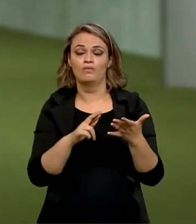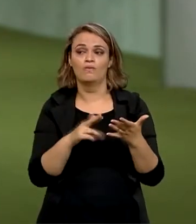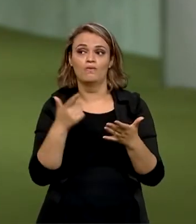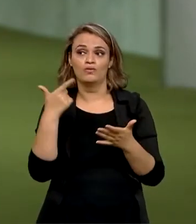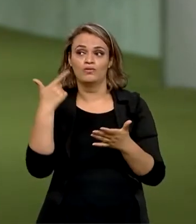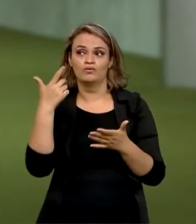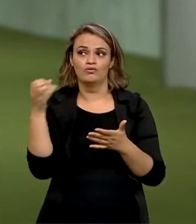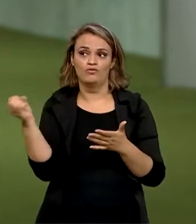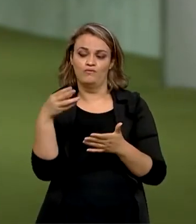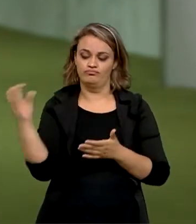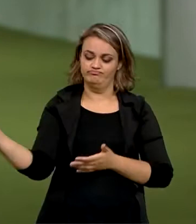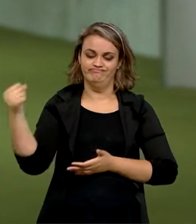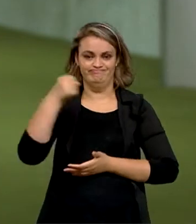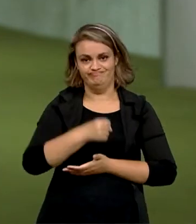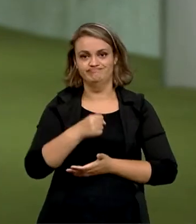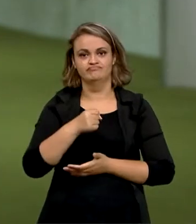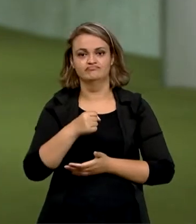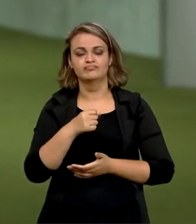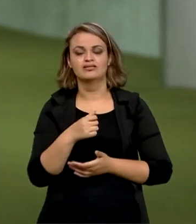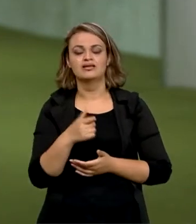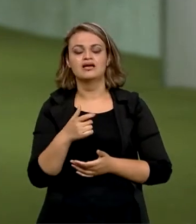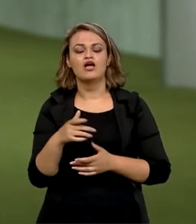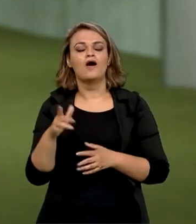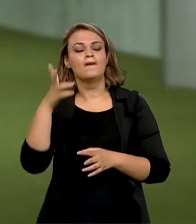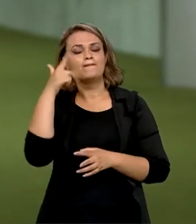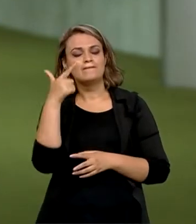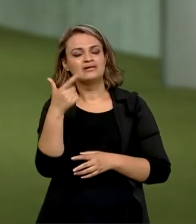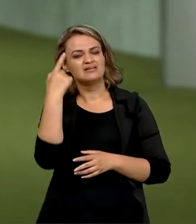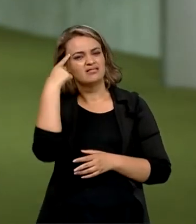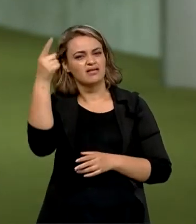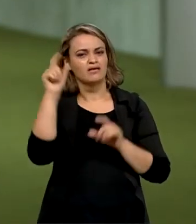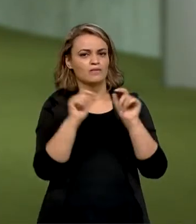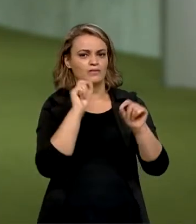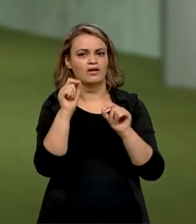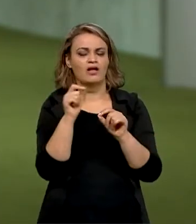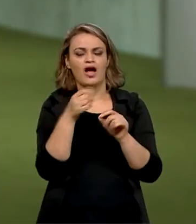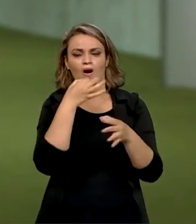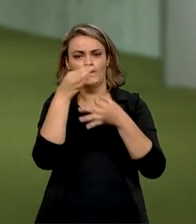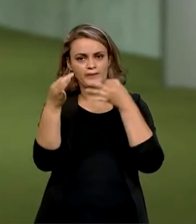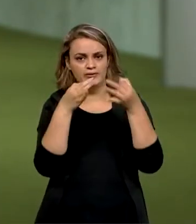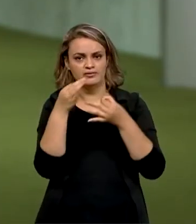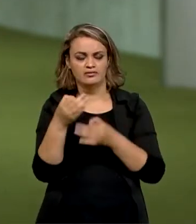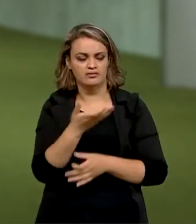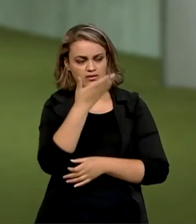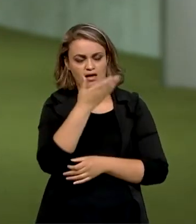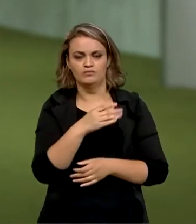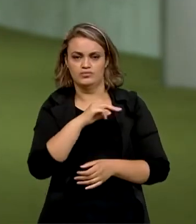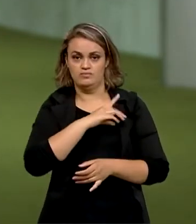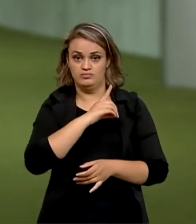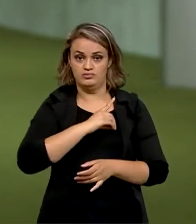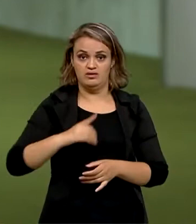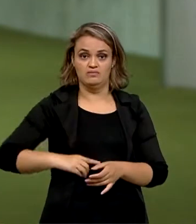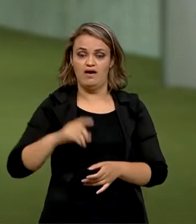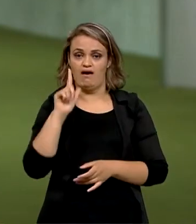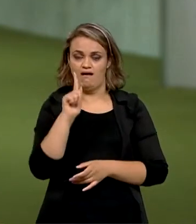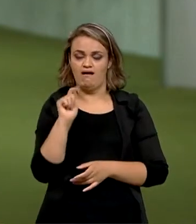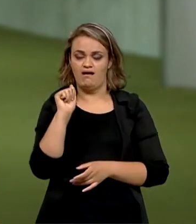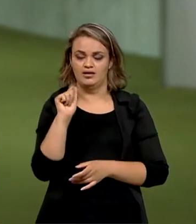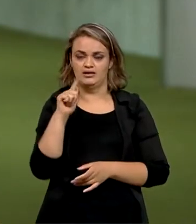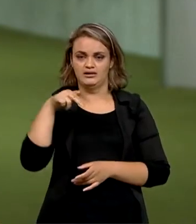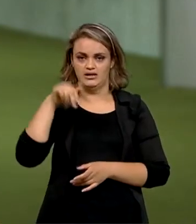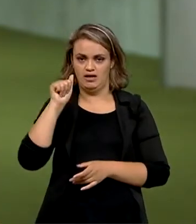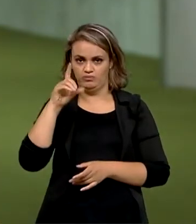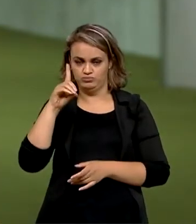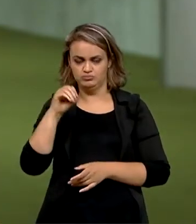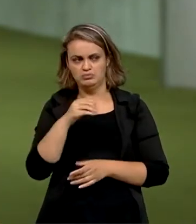essa matéria. De qualquer forma, a ideia é que alguns pontos do parecer do deputado Agnaldo Ribeiro sejam aproveitados, em